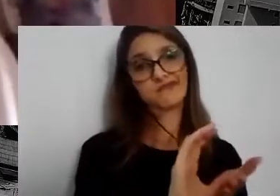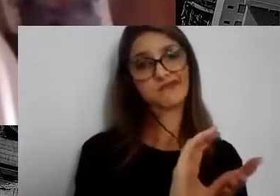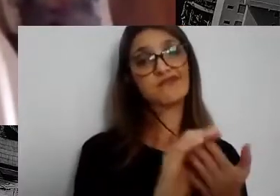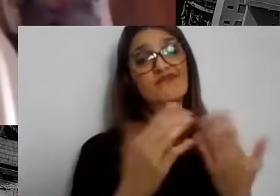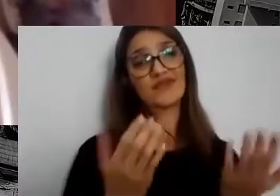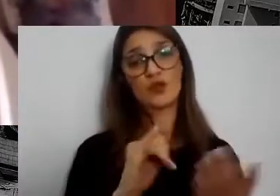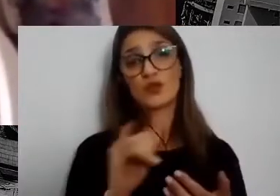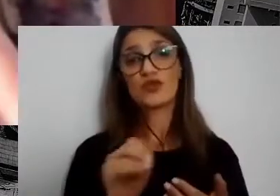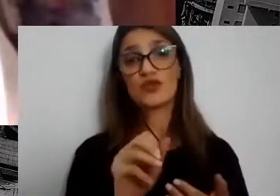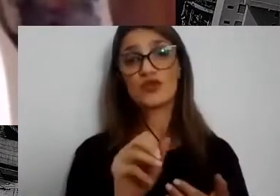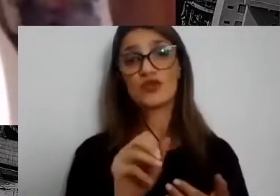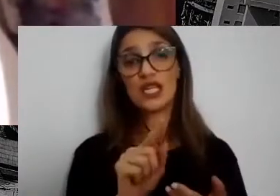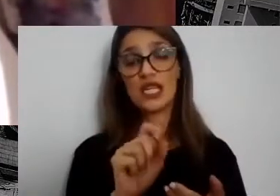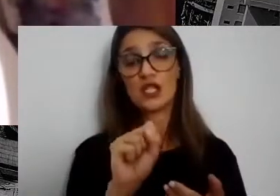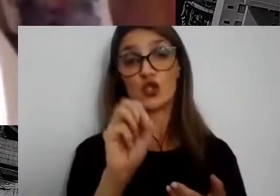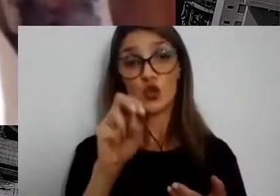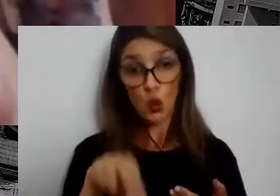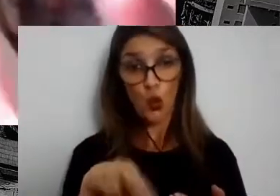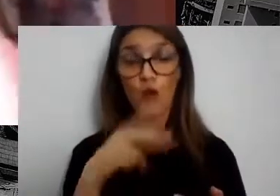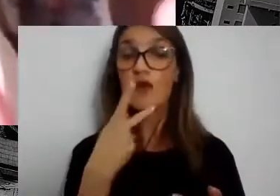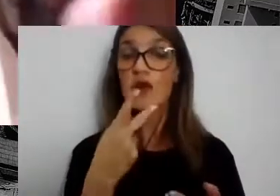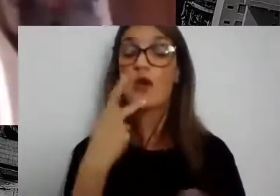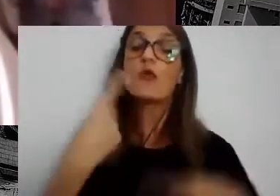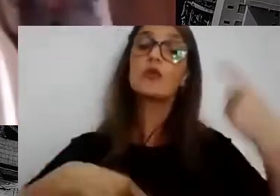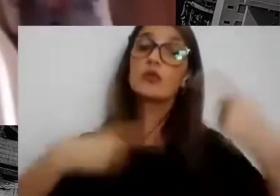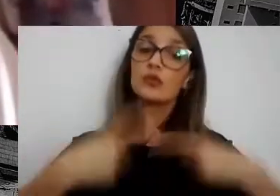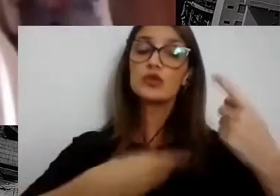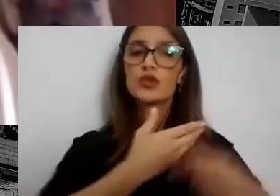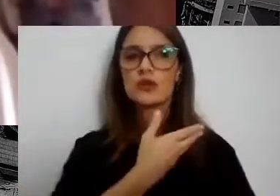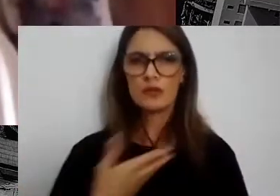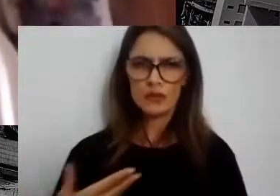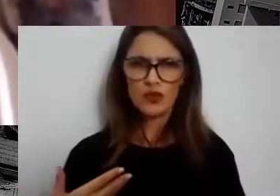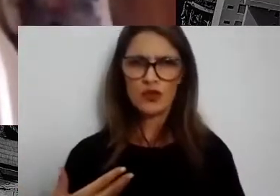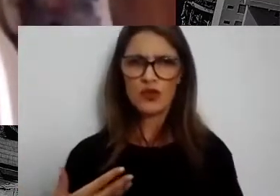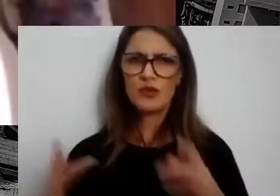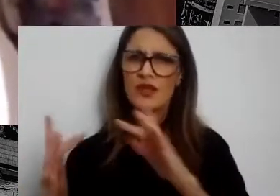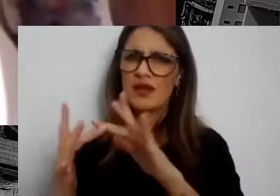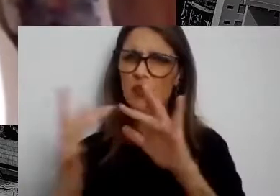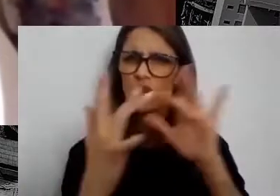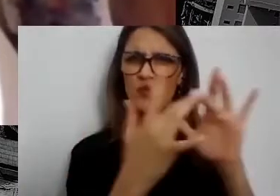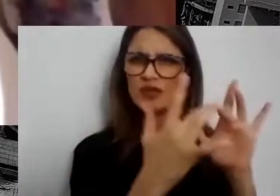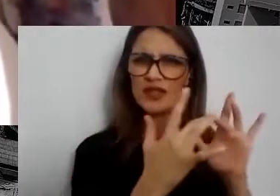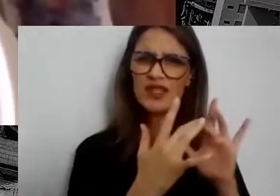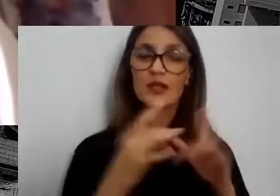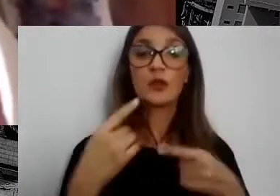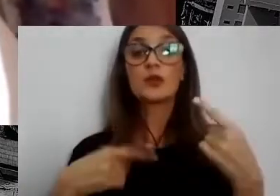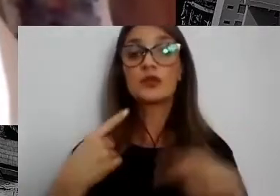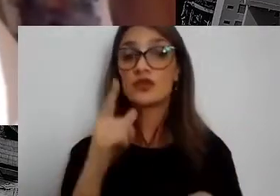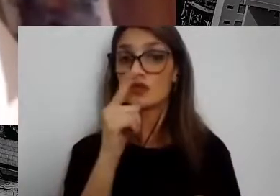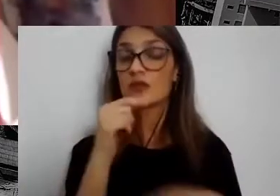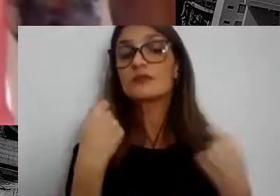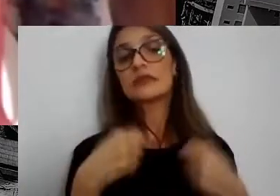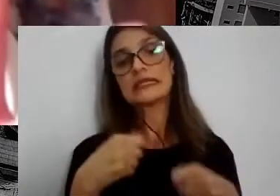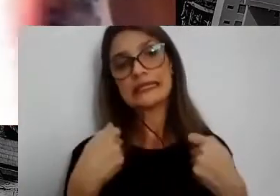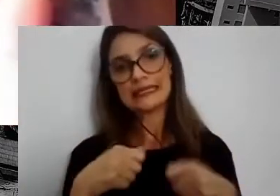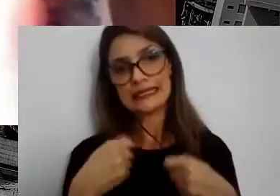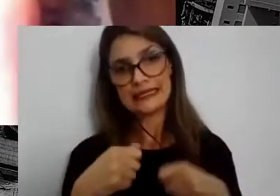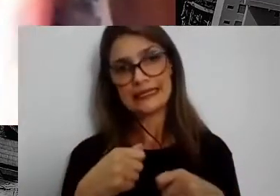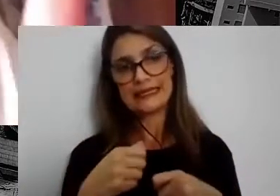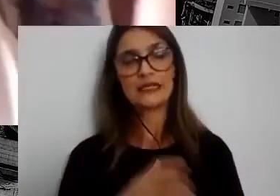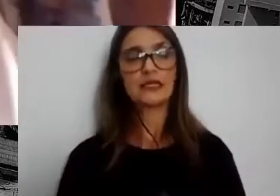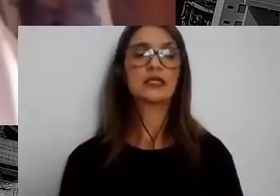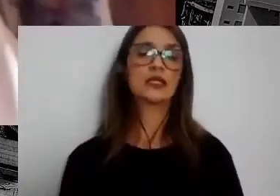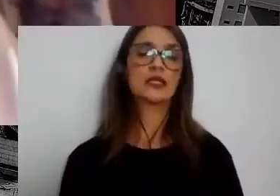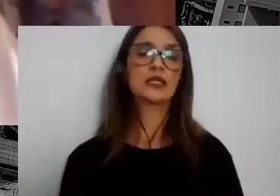reforma das políticas públicas, desse framework da política de água, ela é necessária. E não é que essa